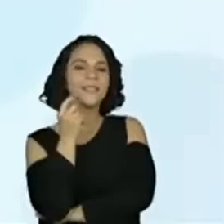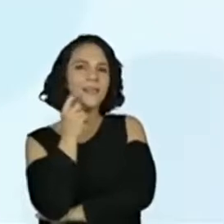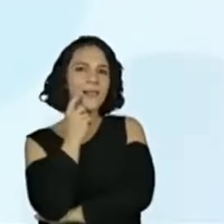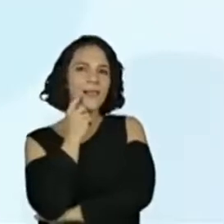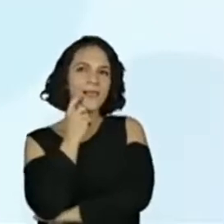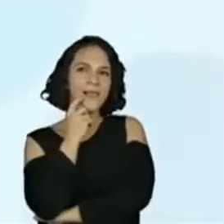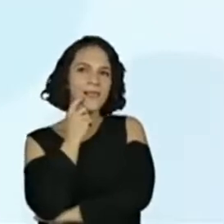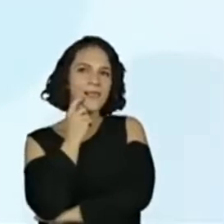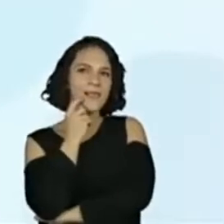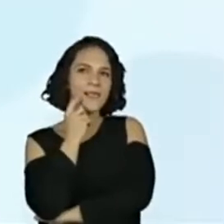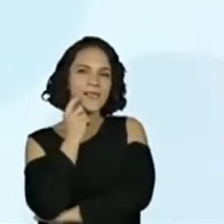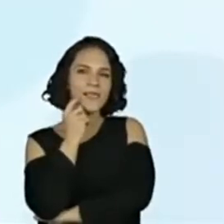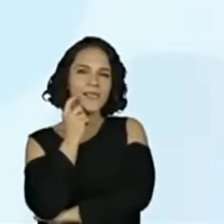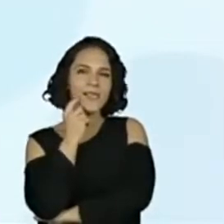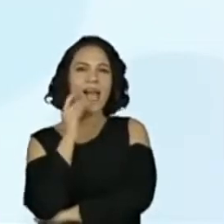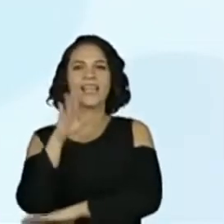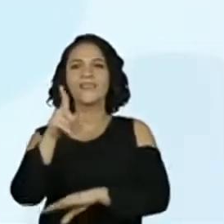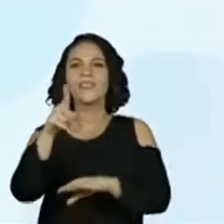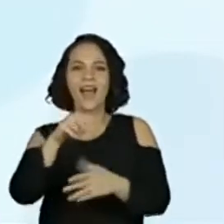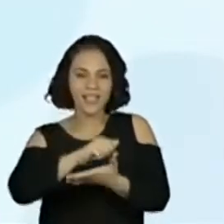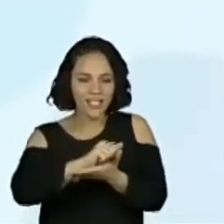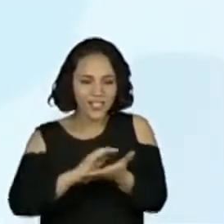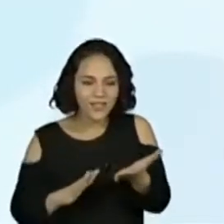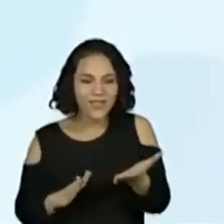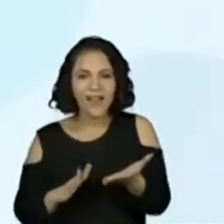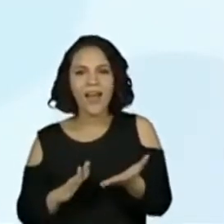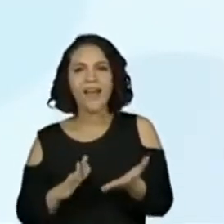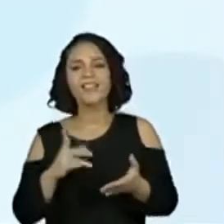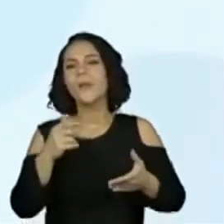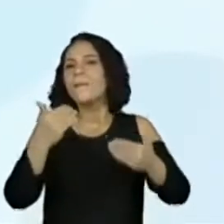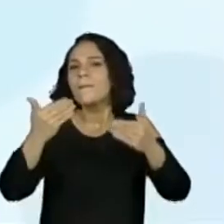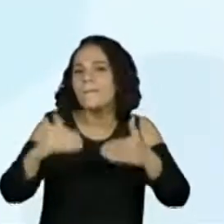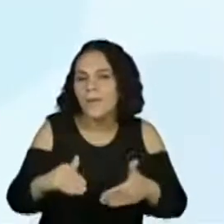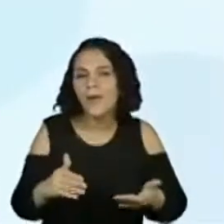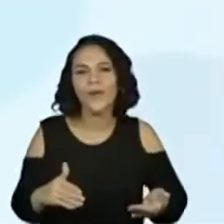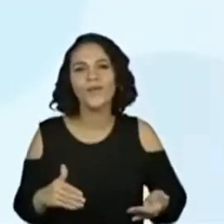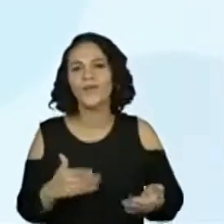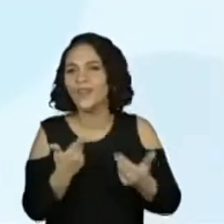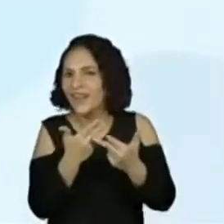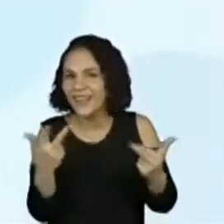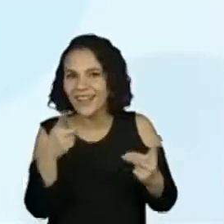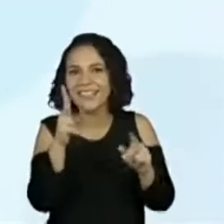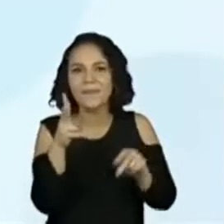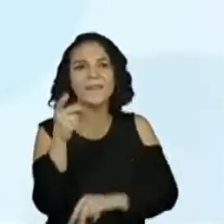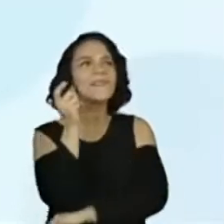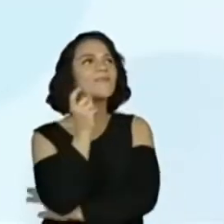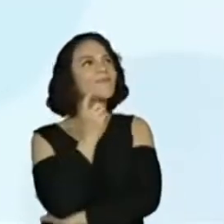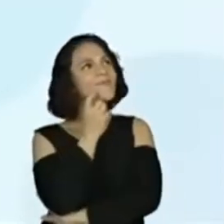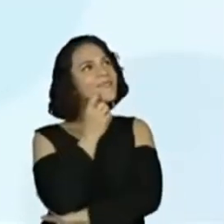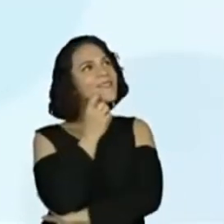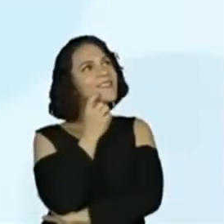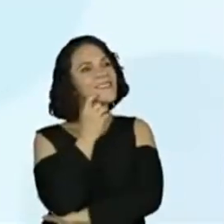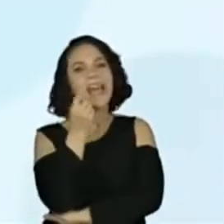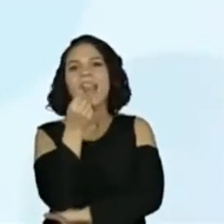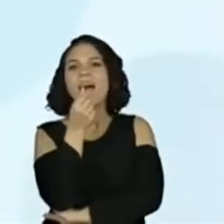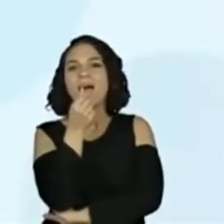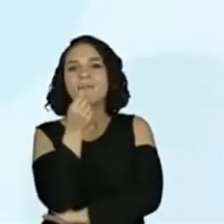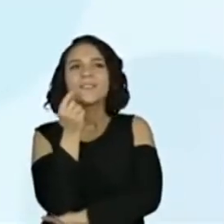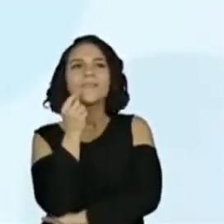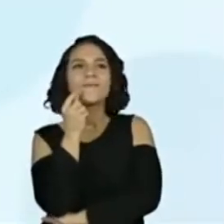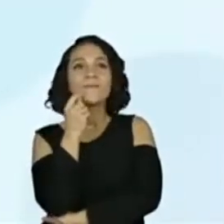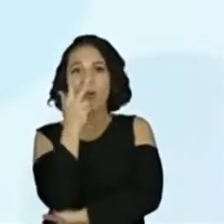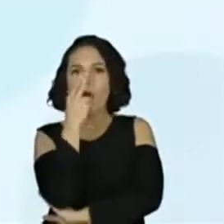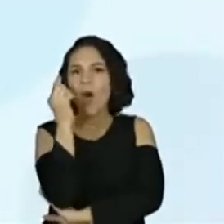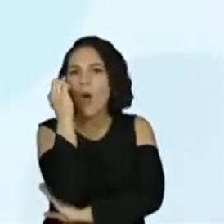cantinho da boca, quando eles estão fazendo alguma atividade individual, uma avaliação, né? É, pensando. Ficam lá pensando. E olha lá, até o olhar